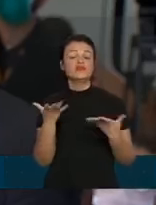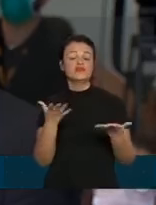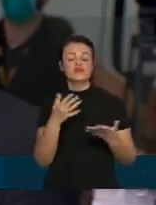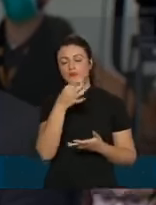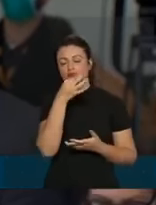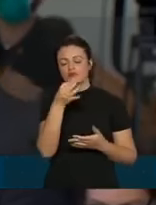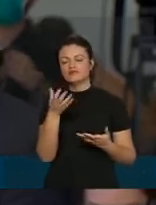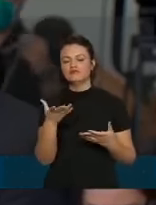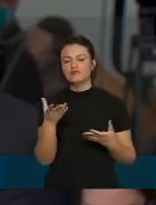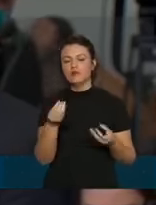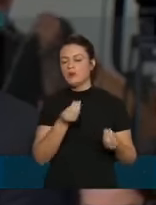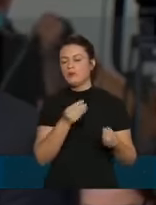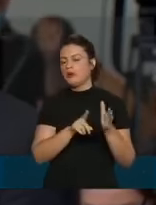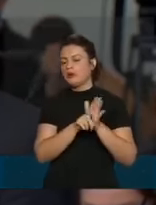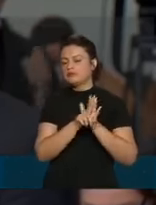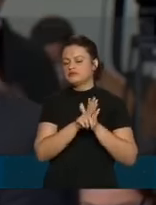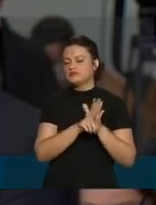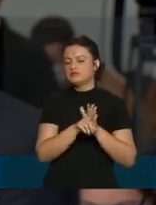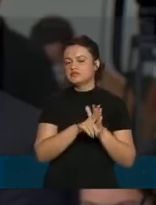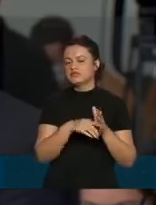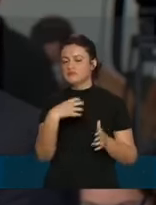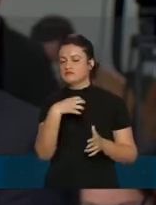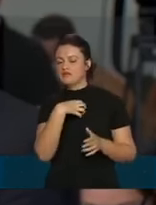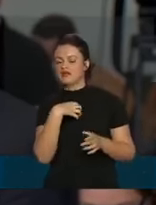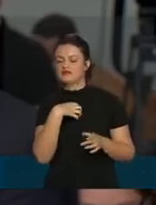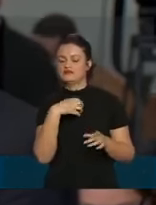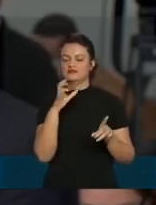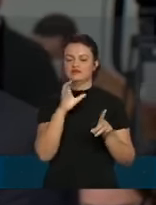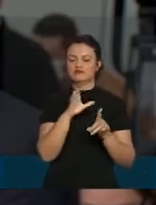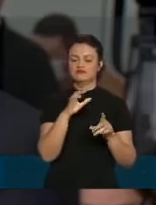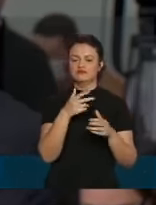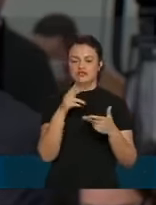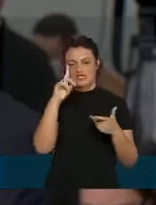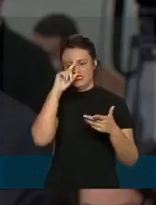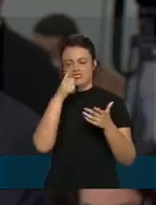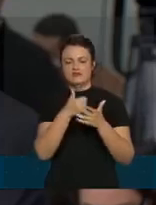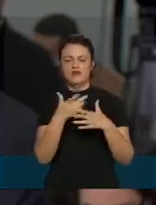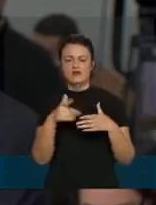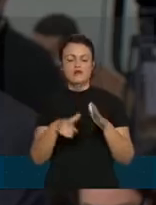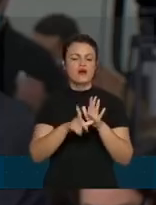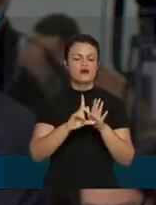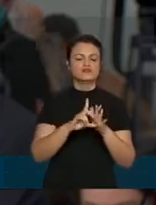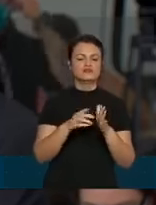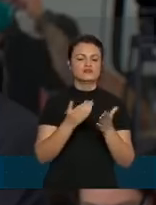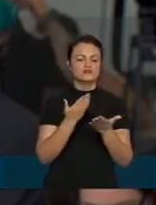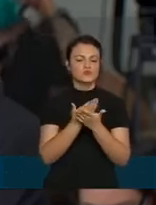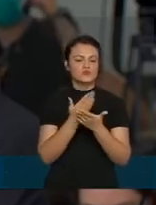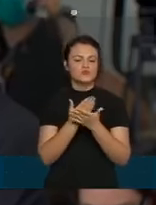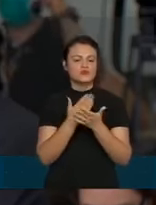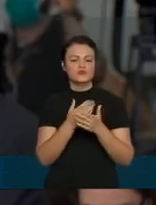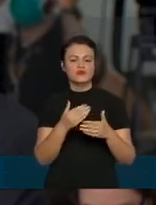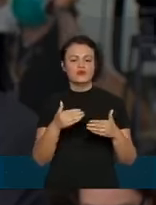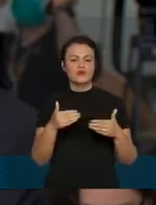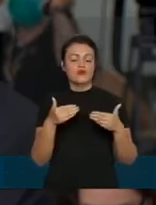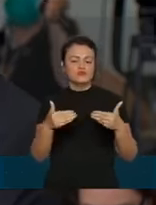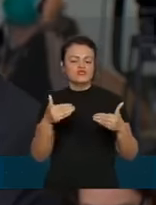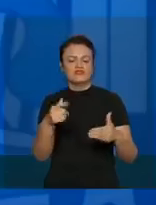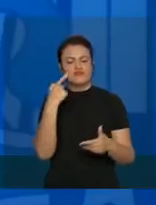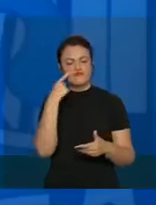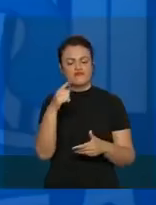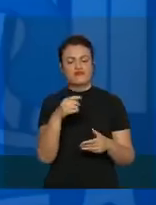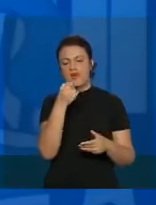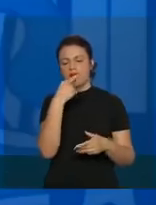saber como é que está, como é que isso impactou nos protocolos, qual é a... Como o Ministério está vendo a cloroquina hoje?